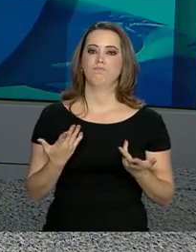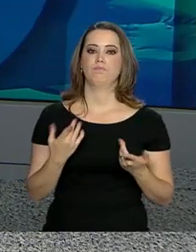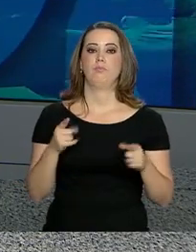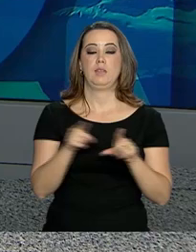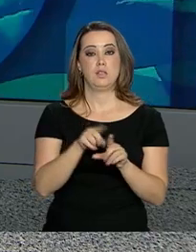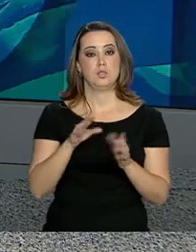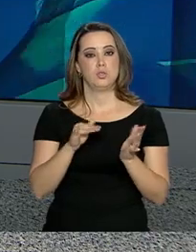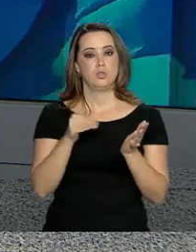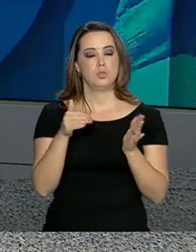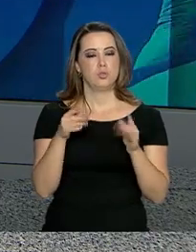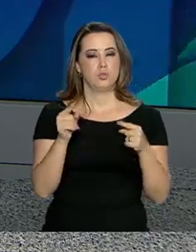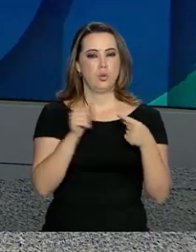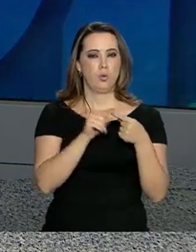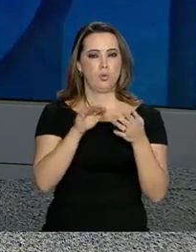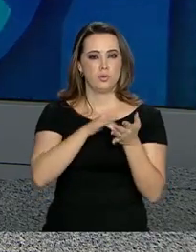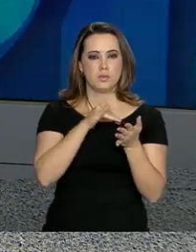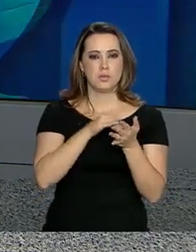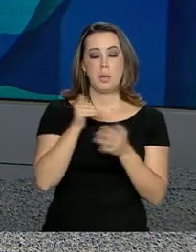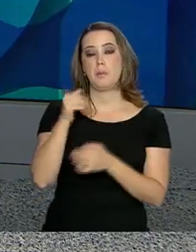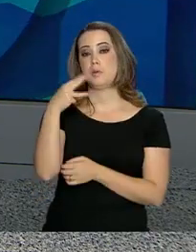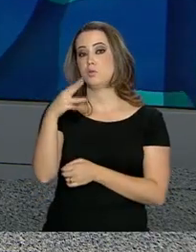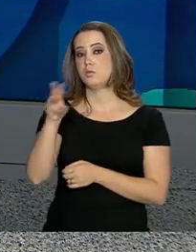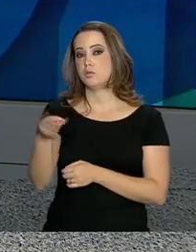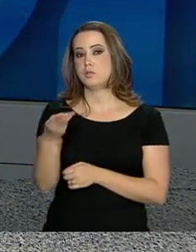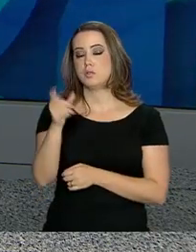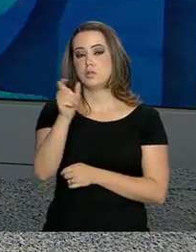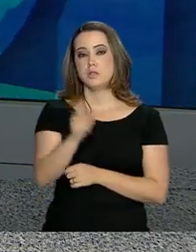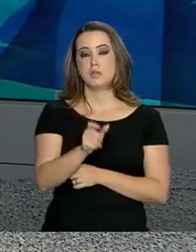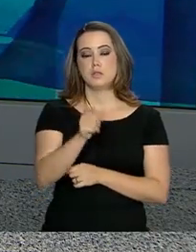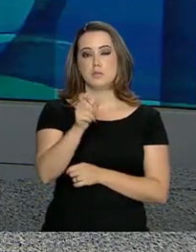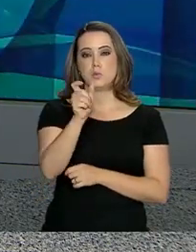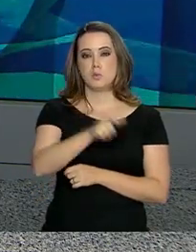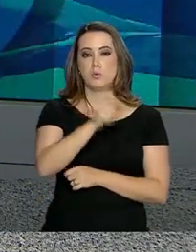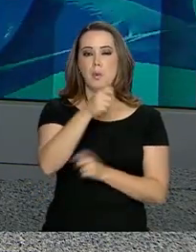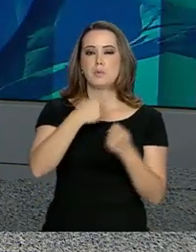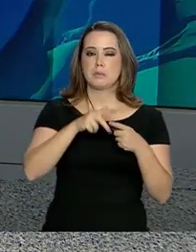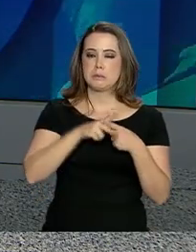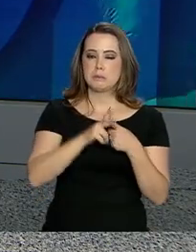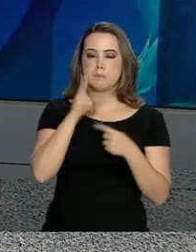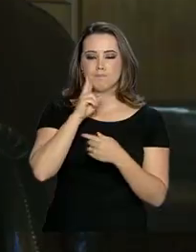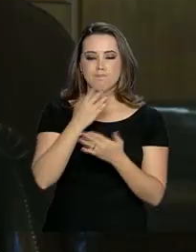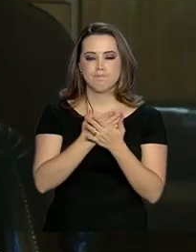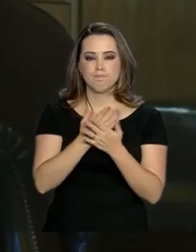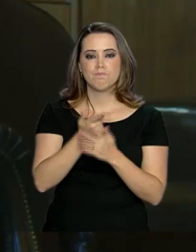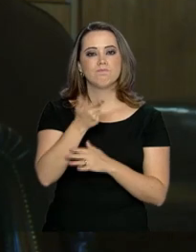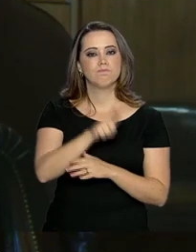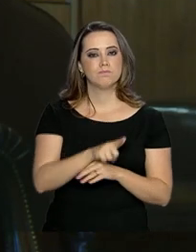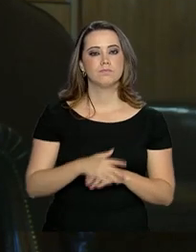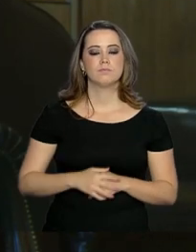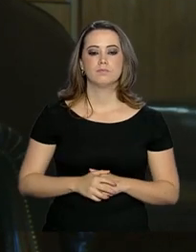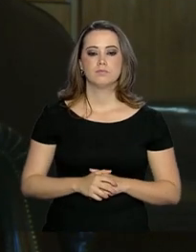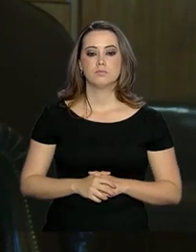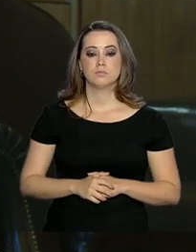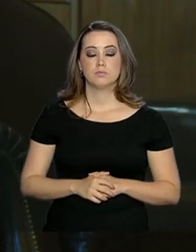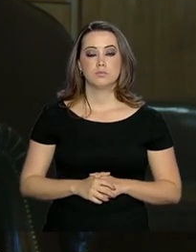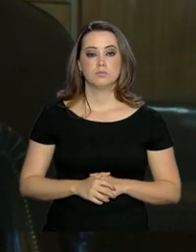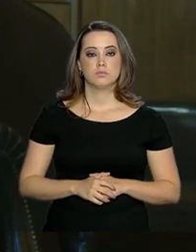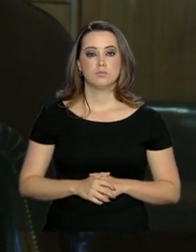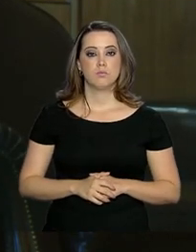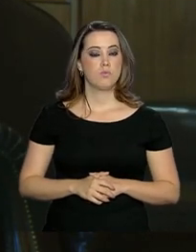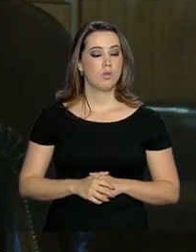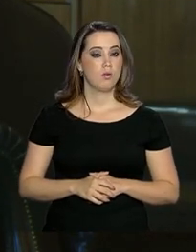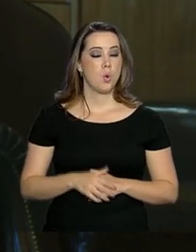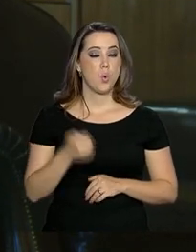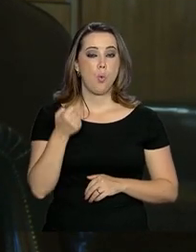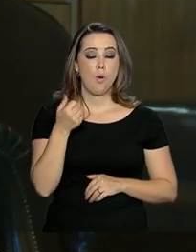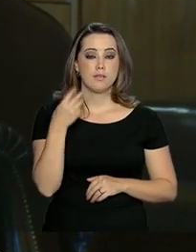Rogério Marinho, mais de 3 milhões de benefícios vão passar por essa revisão. A validação de quase